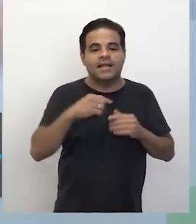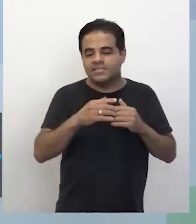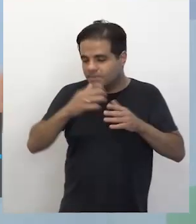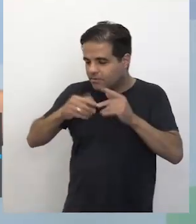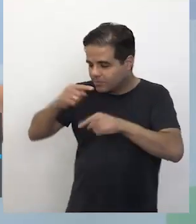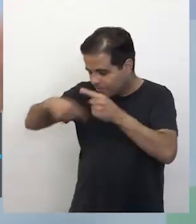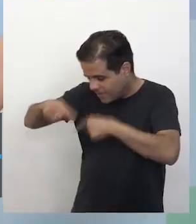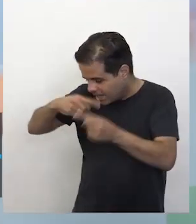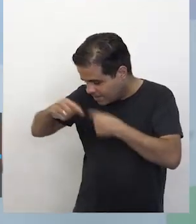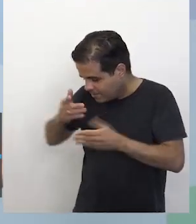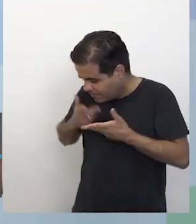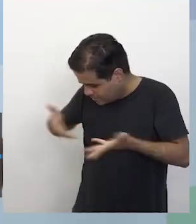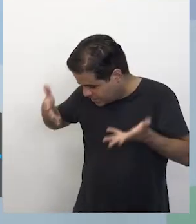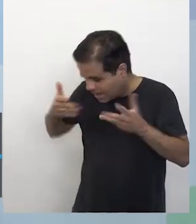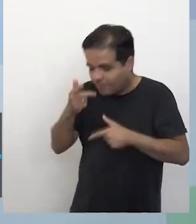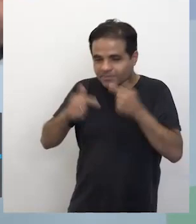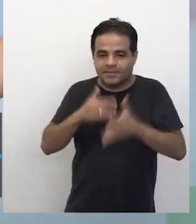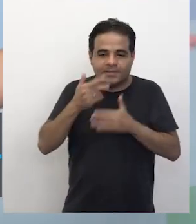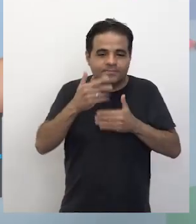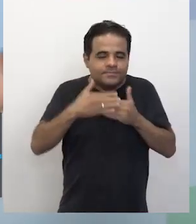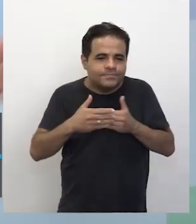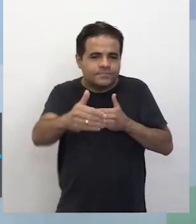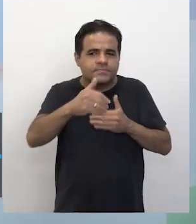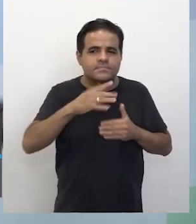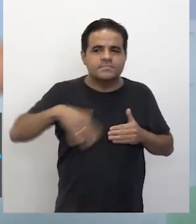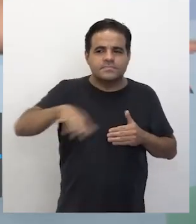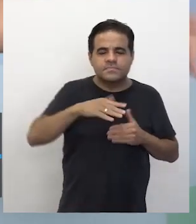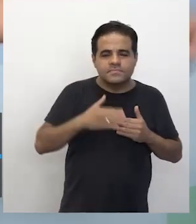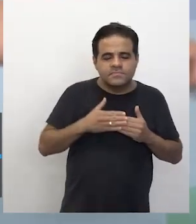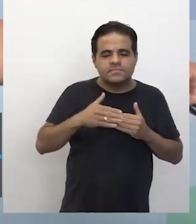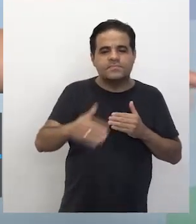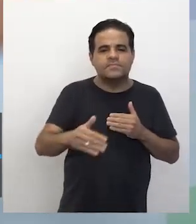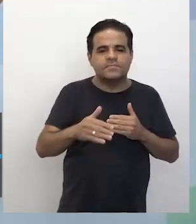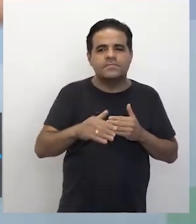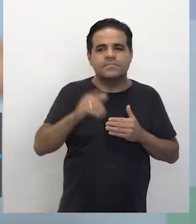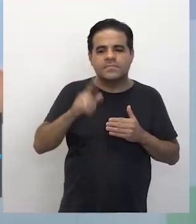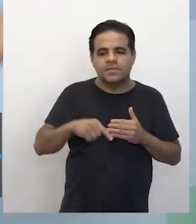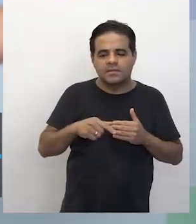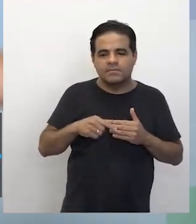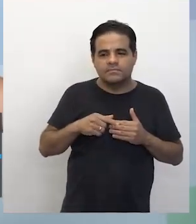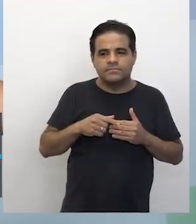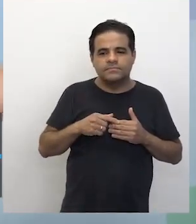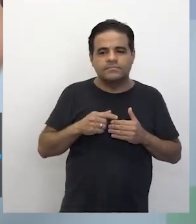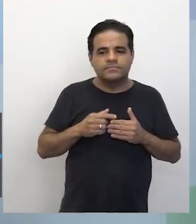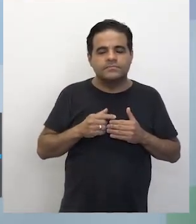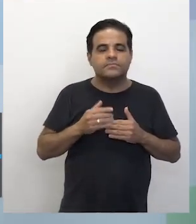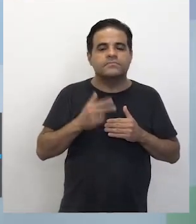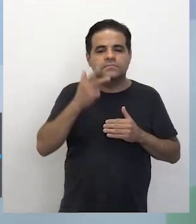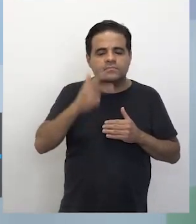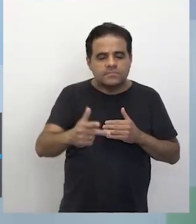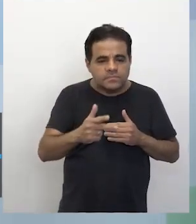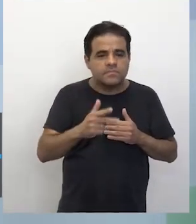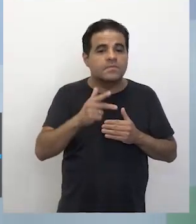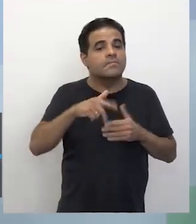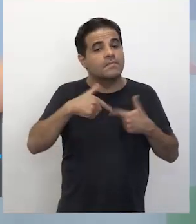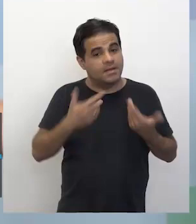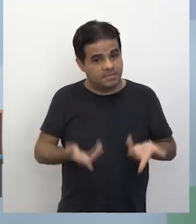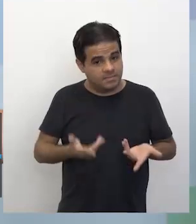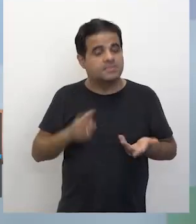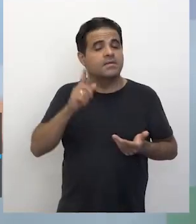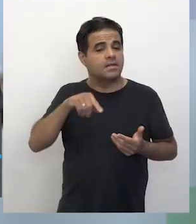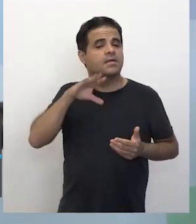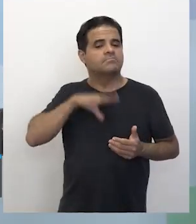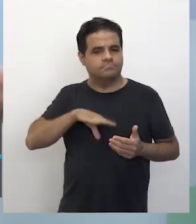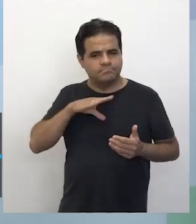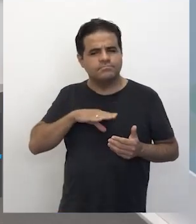Ela tem algo que é diferente, que ela é Portuga. Não, o Portuga é meu amigo, dá rolê, mora aqui. Mas ele é